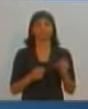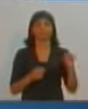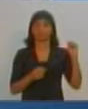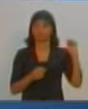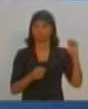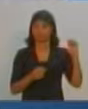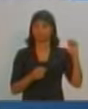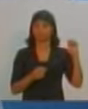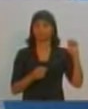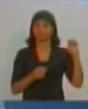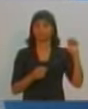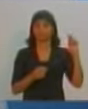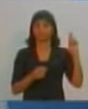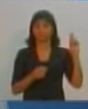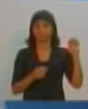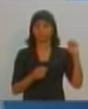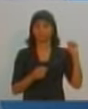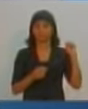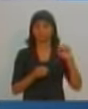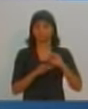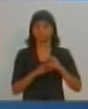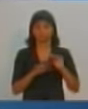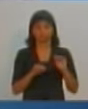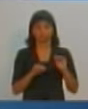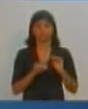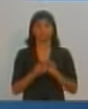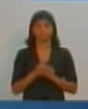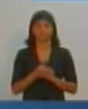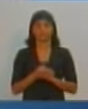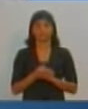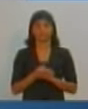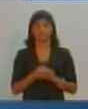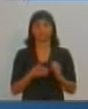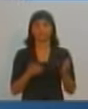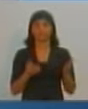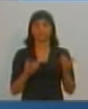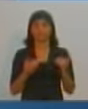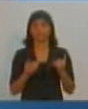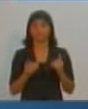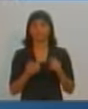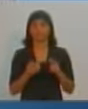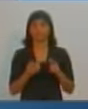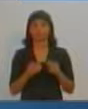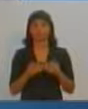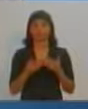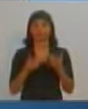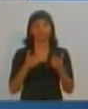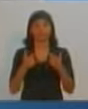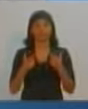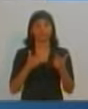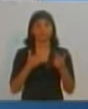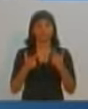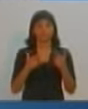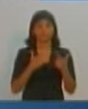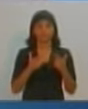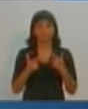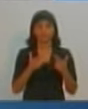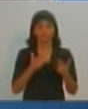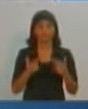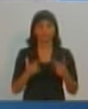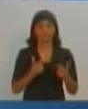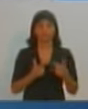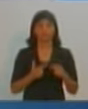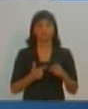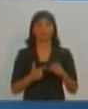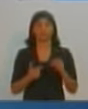Até convênios menos importantes, ela não atende. Então, eu quero, com negociação, com conversa, sentar, porque